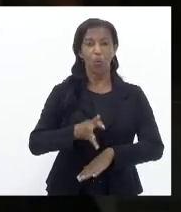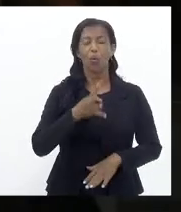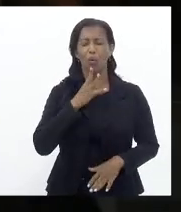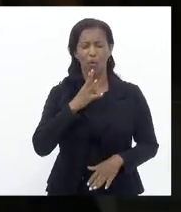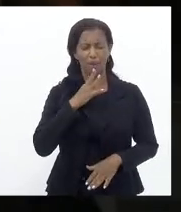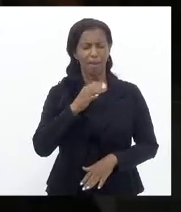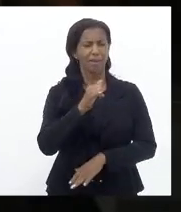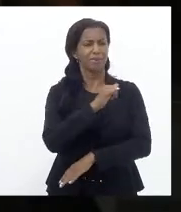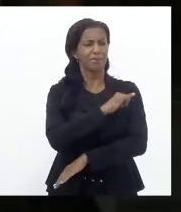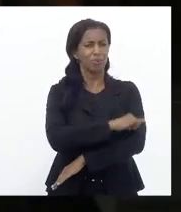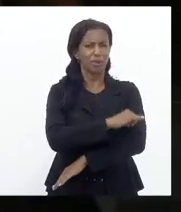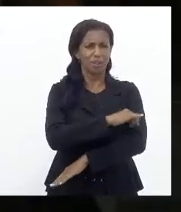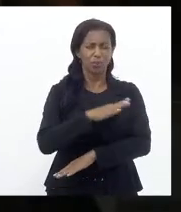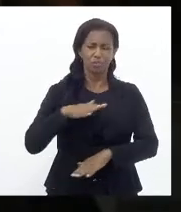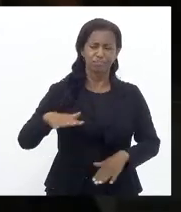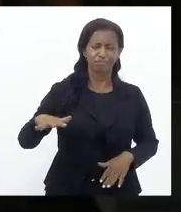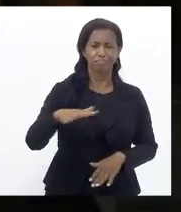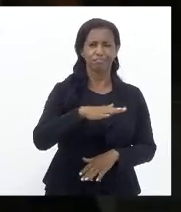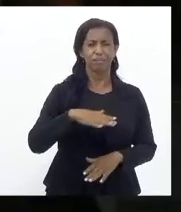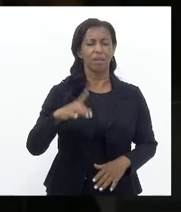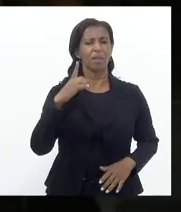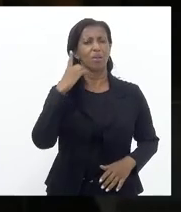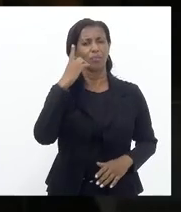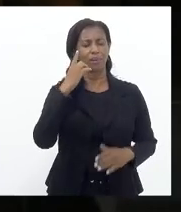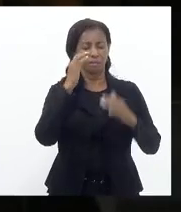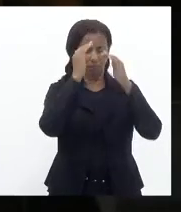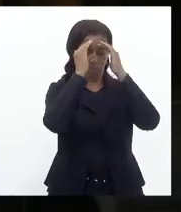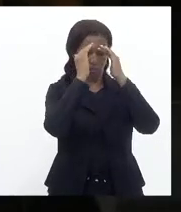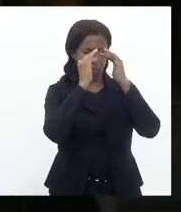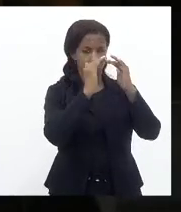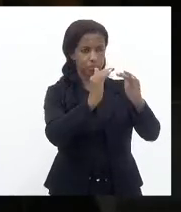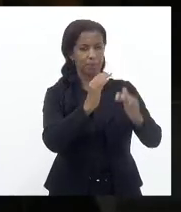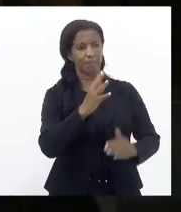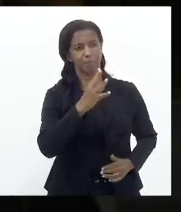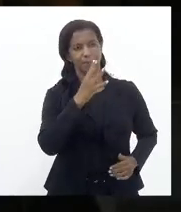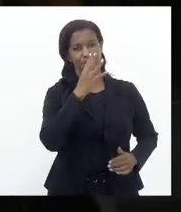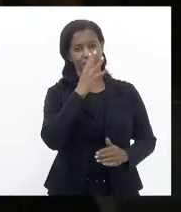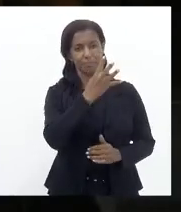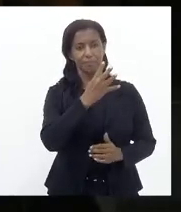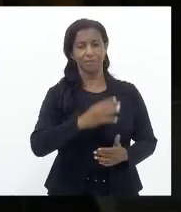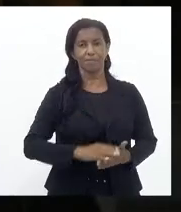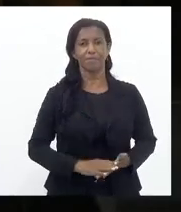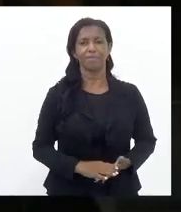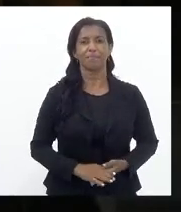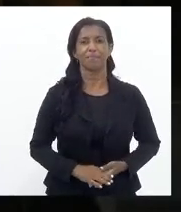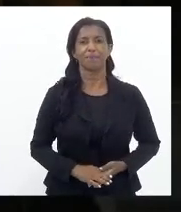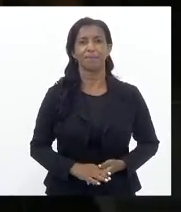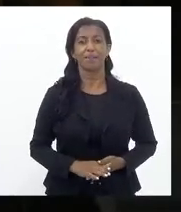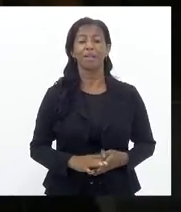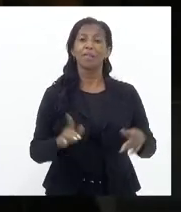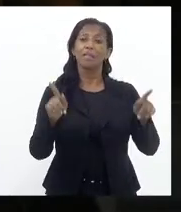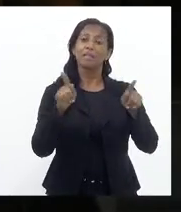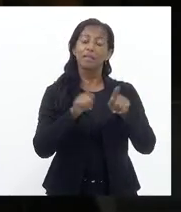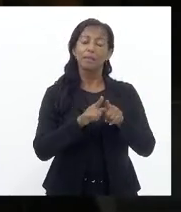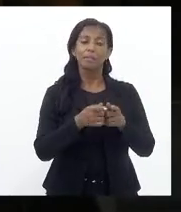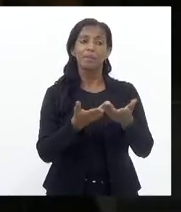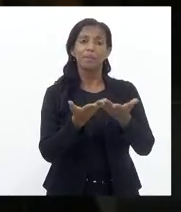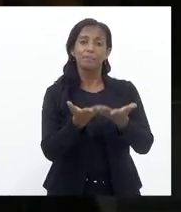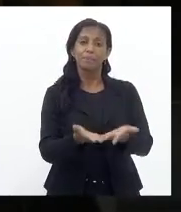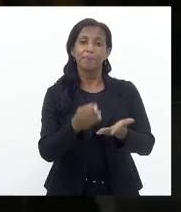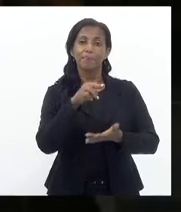o Rio de Janeiro Como poucos E é um deputado Que merece O nosso respeito A nossa admiração Tal qual O deputado Carlos Mink